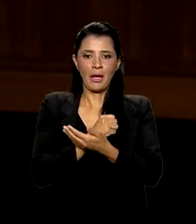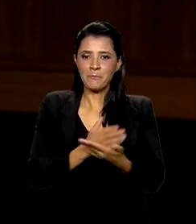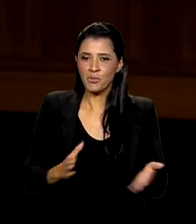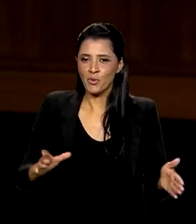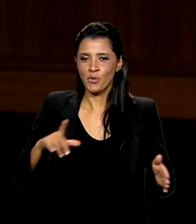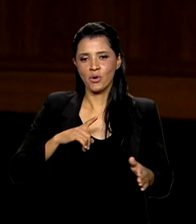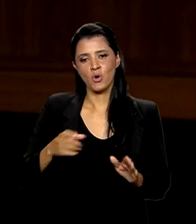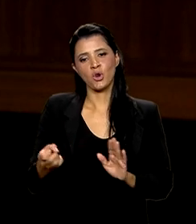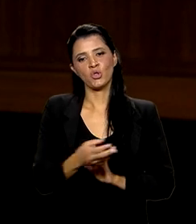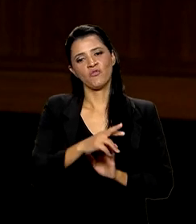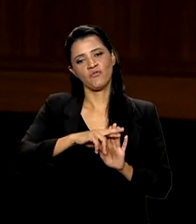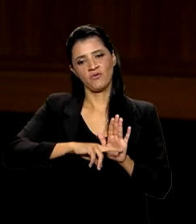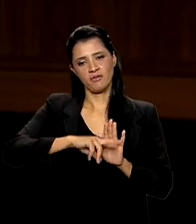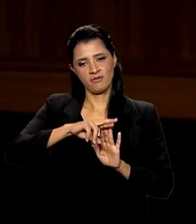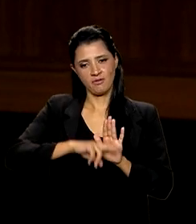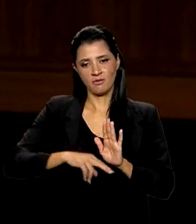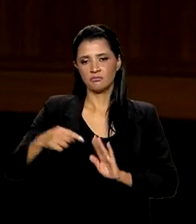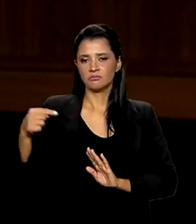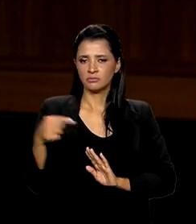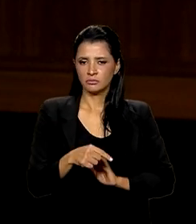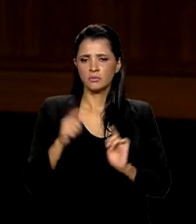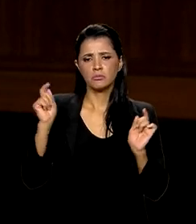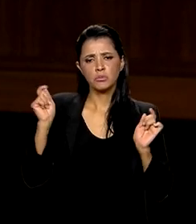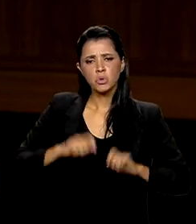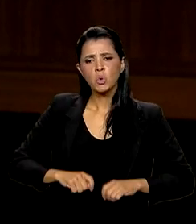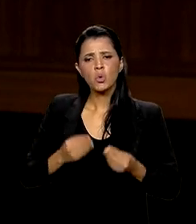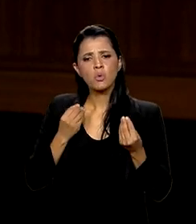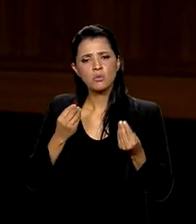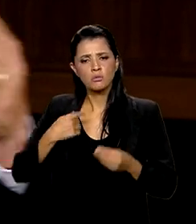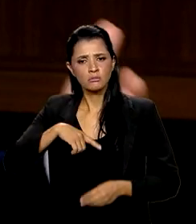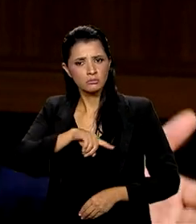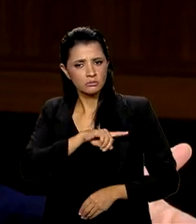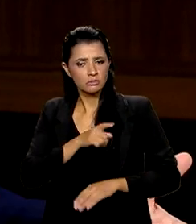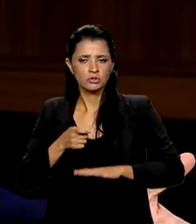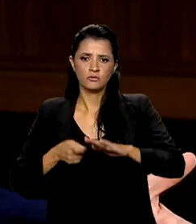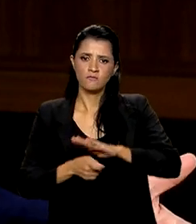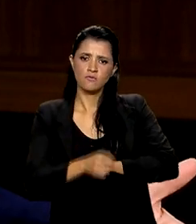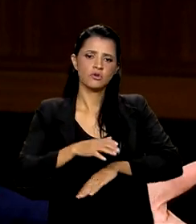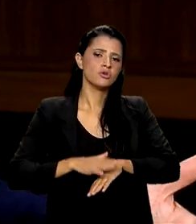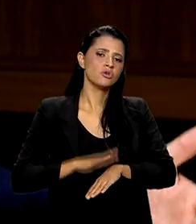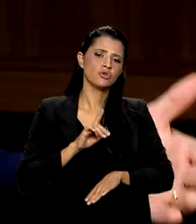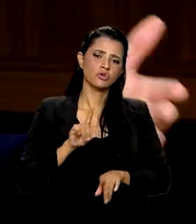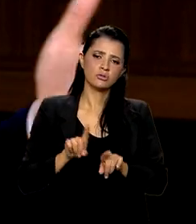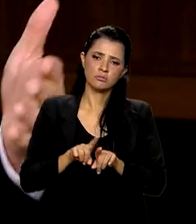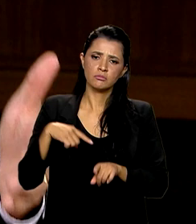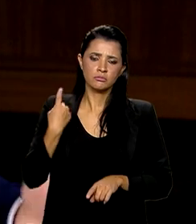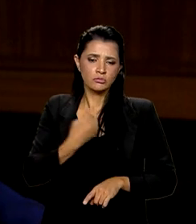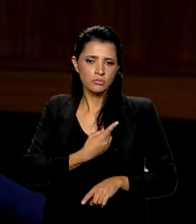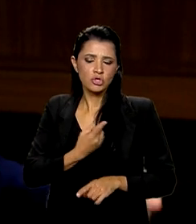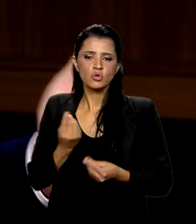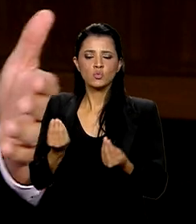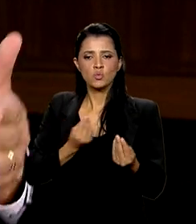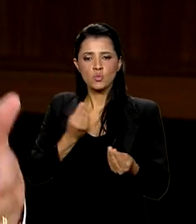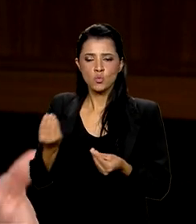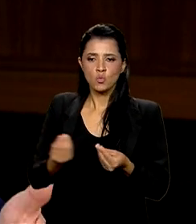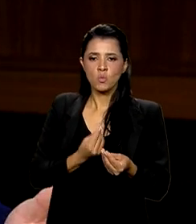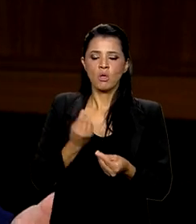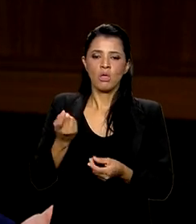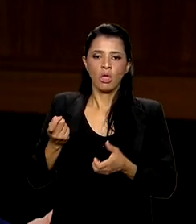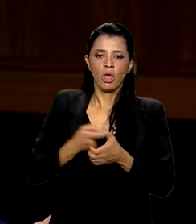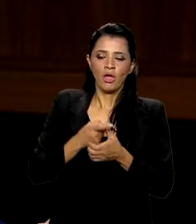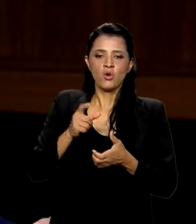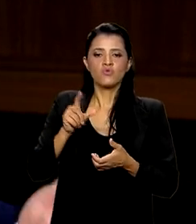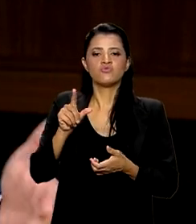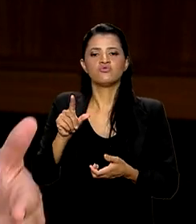regra nova. Essa nova regra vai permitir, Karine, que a gente invista mais e que a gente reduza o endividamento do